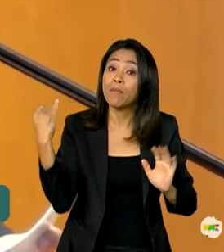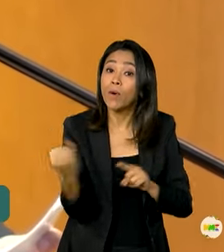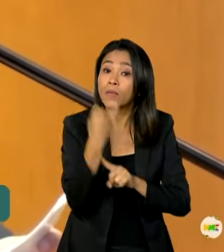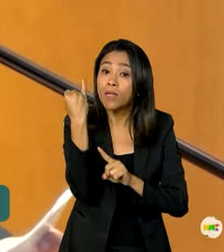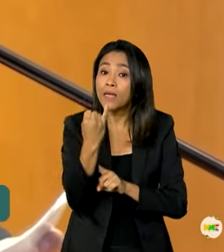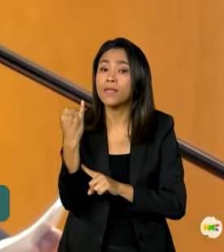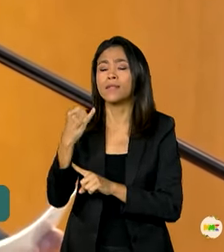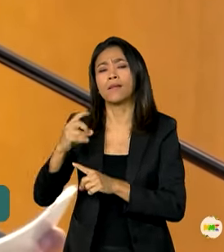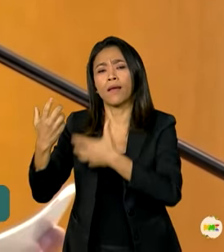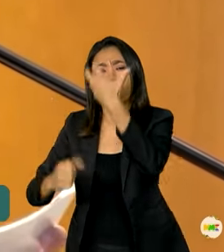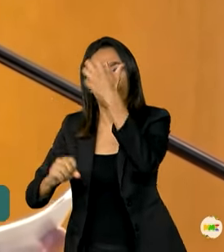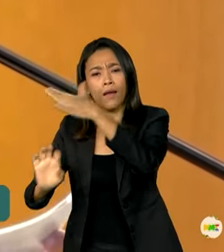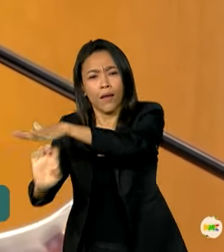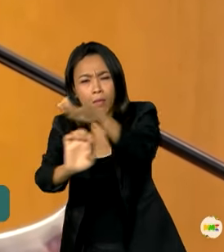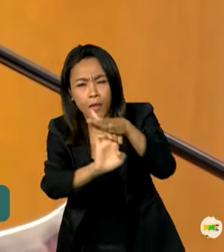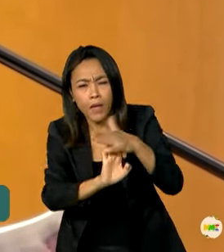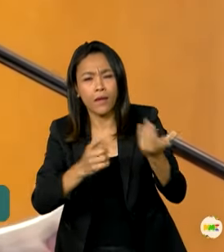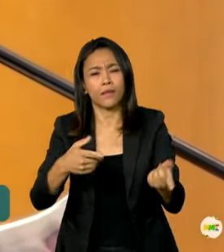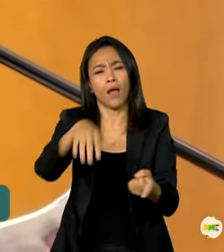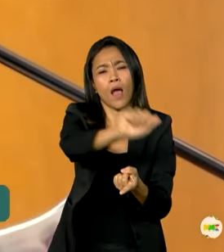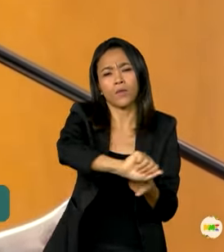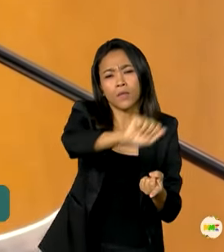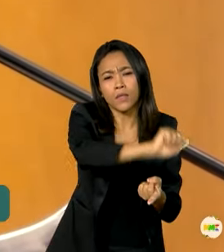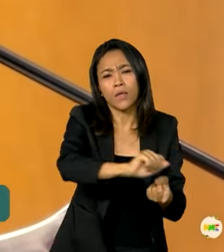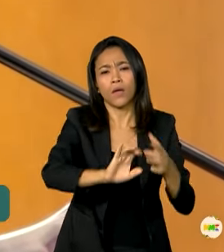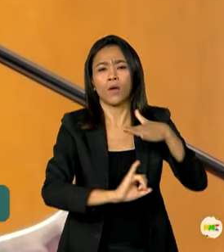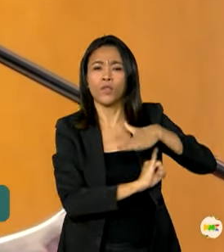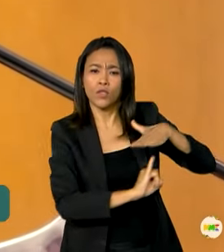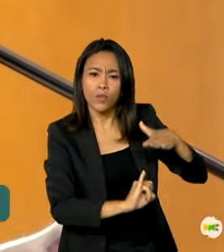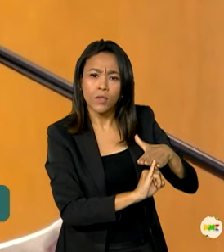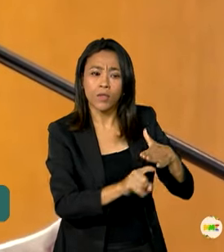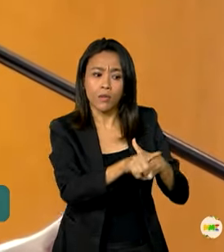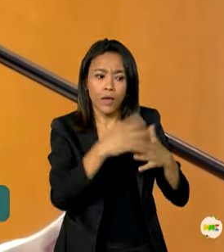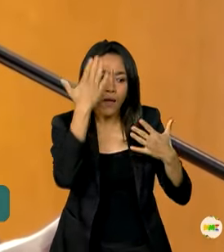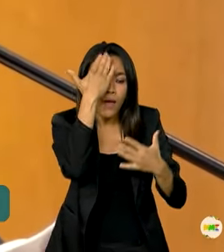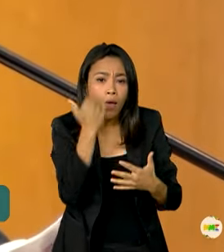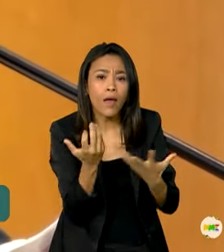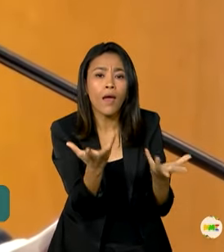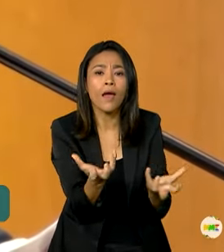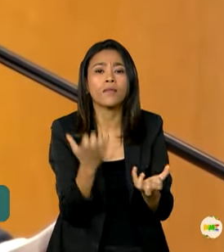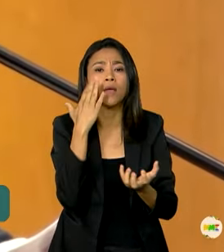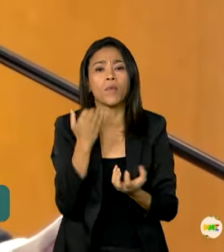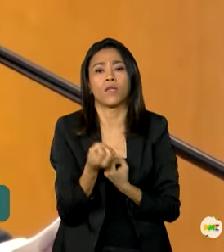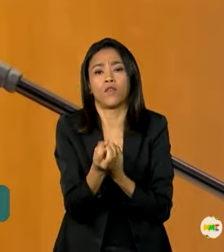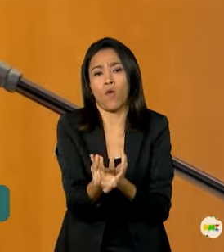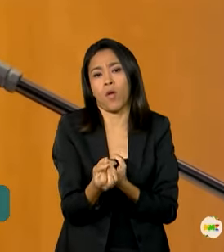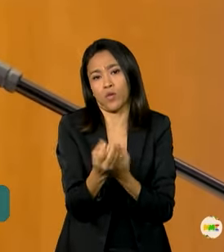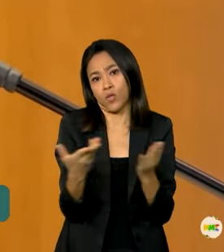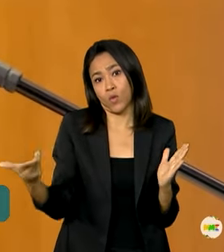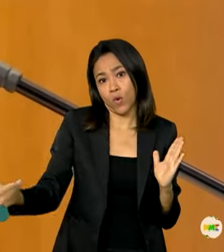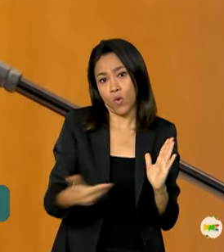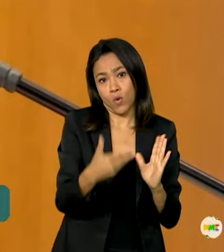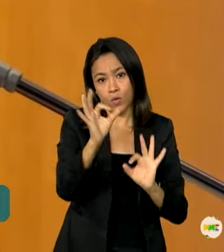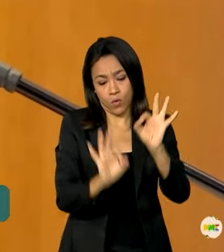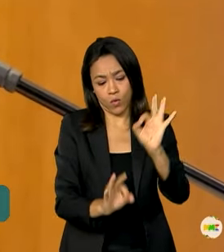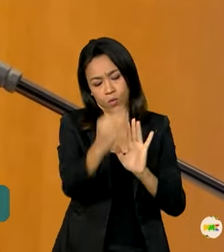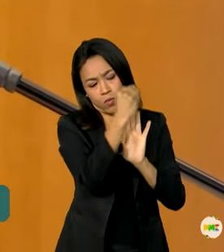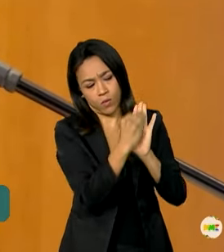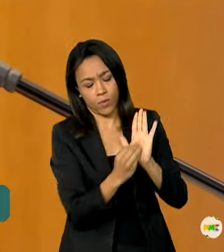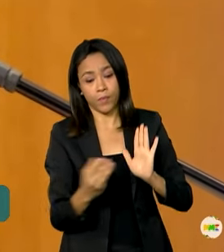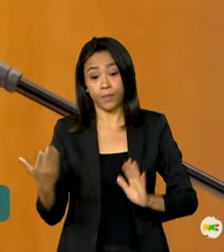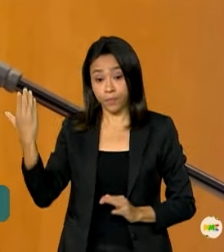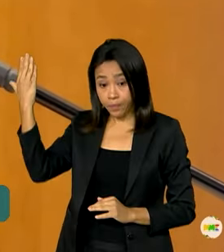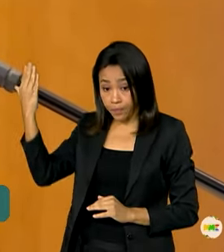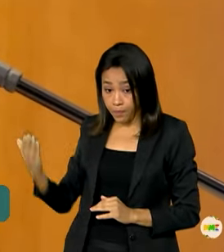instituição ou associação dos dados que ali estavam, que constam no plano e das projeções. O ministro de Minas e